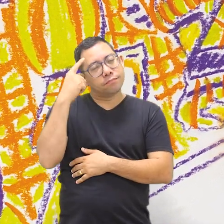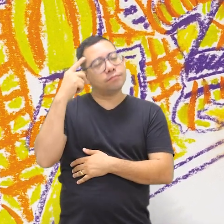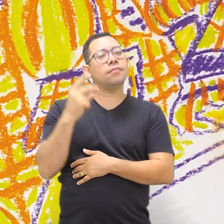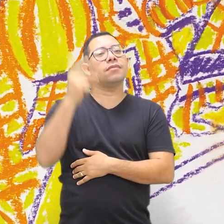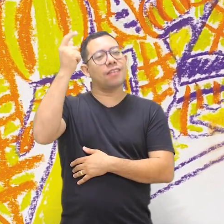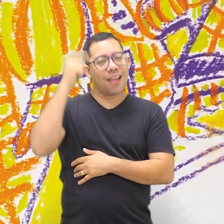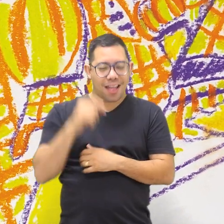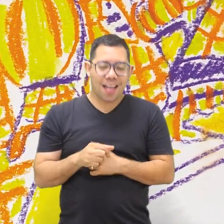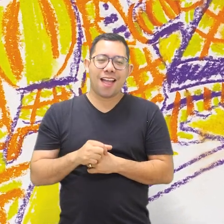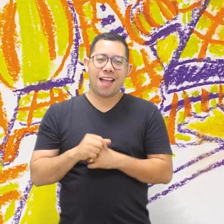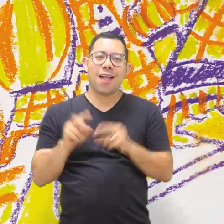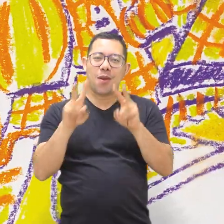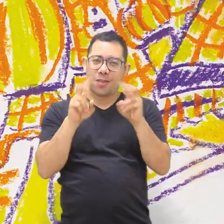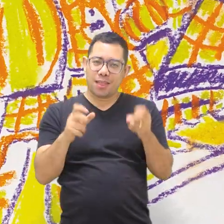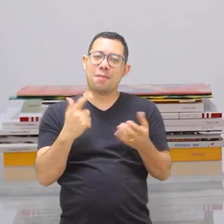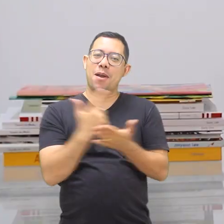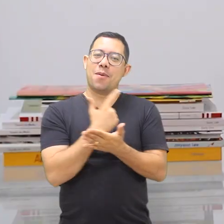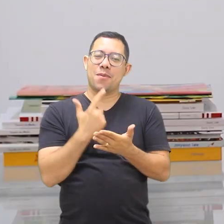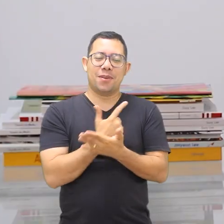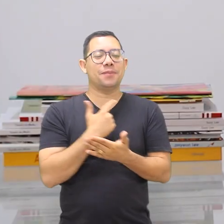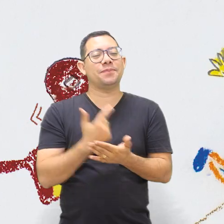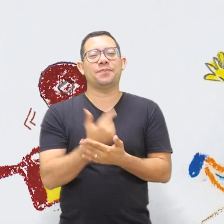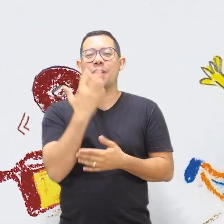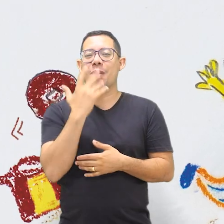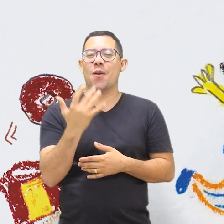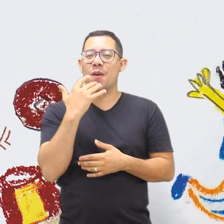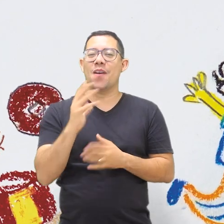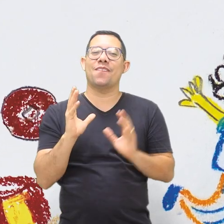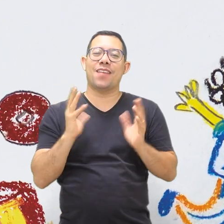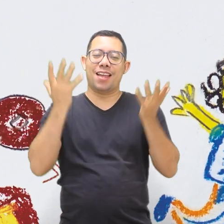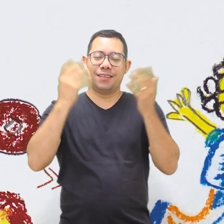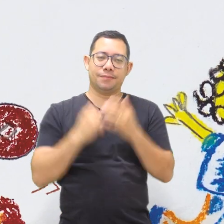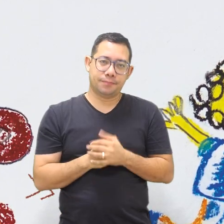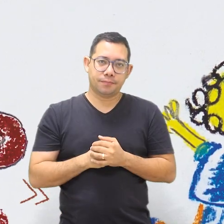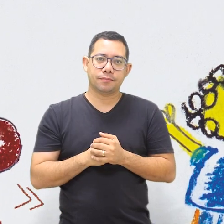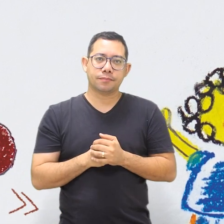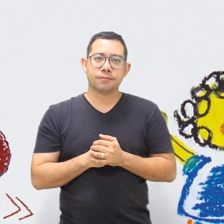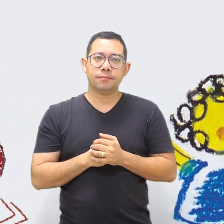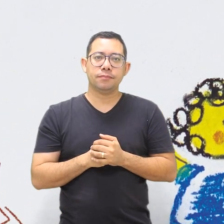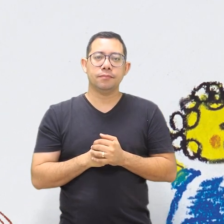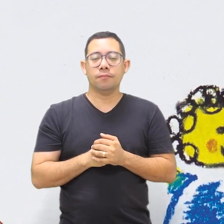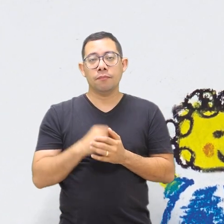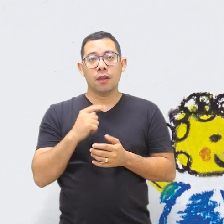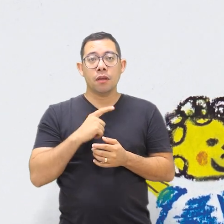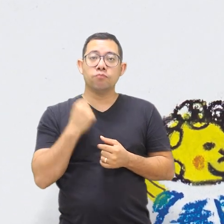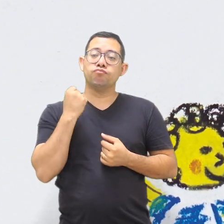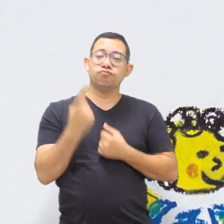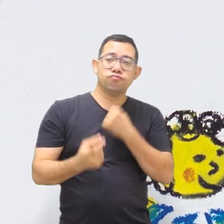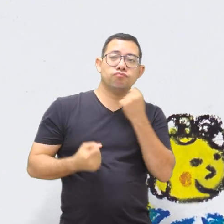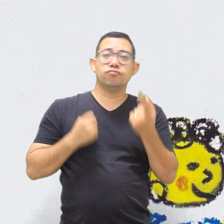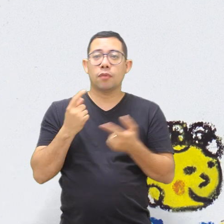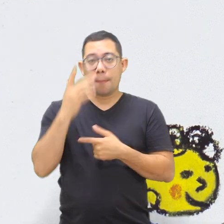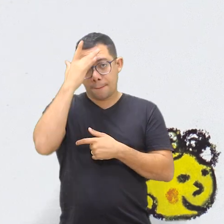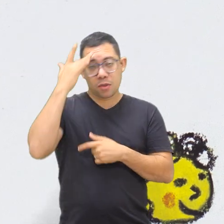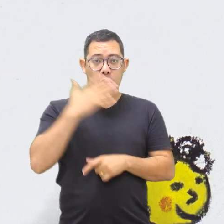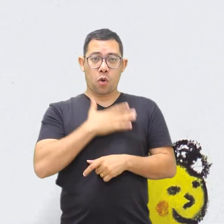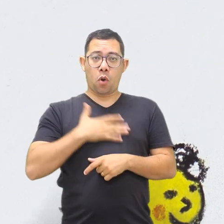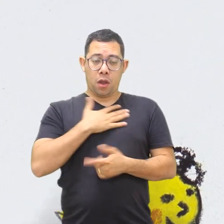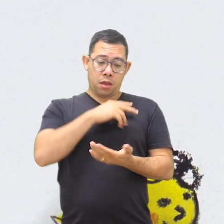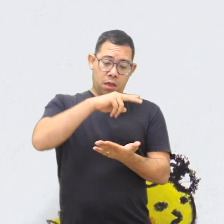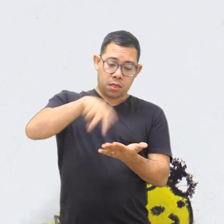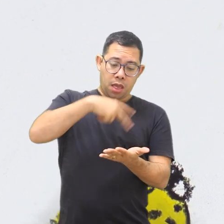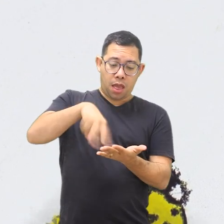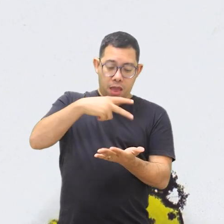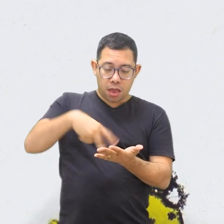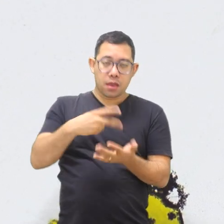surgiu o livro Cores em Festa. No livro, quando a criança ganha um pandeiro de uma fada madrinha ou de alguém que já vive essa rotina de